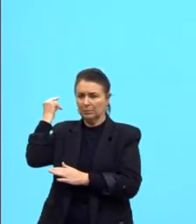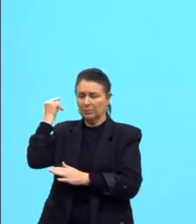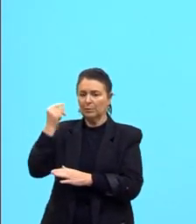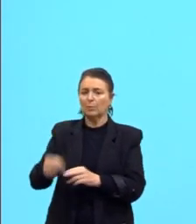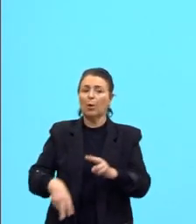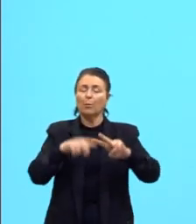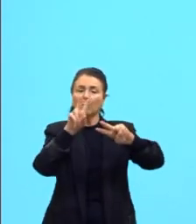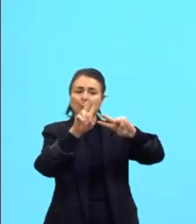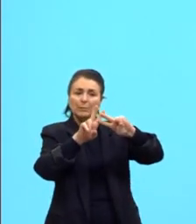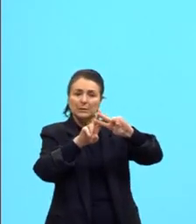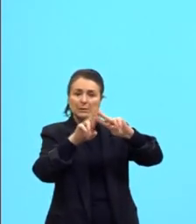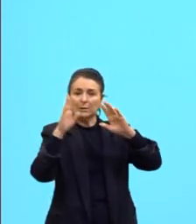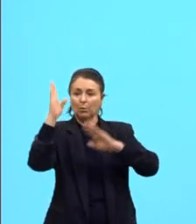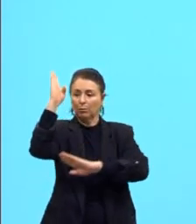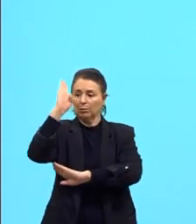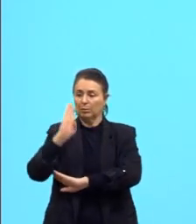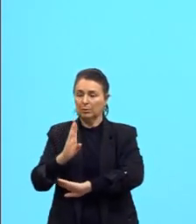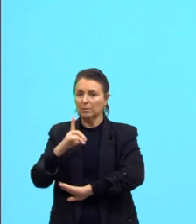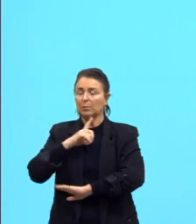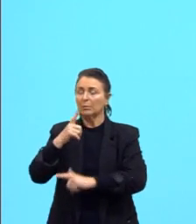brasileiro, nós temos problema seríssimo,